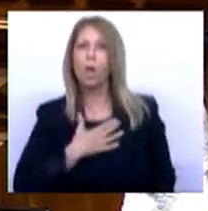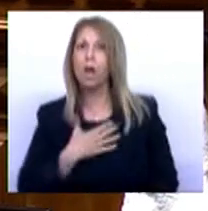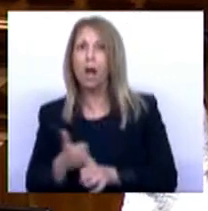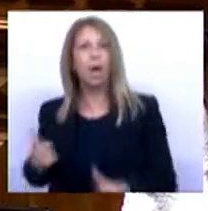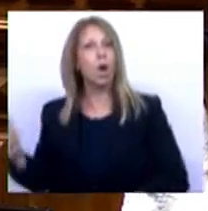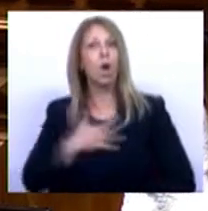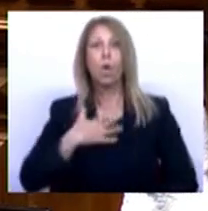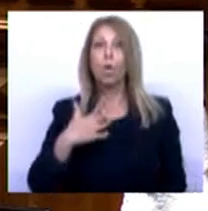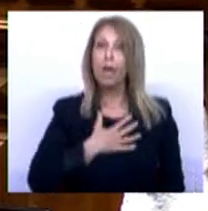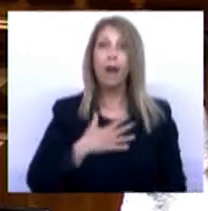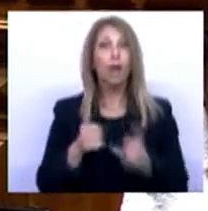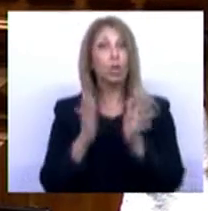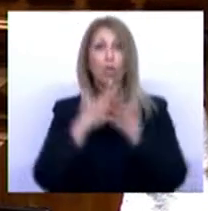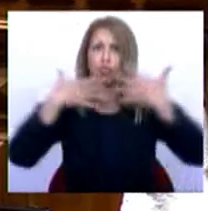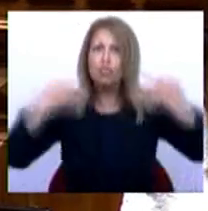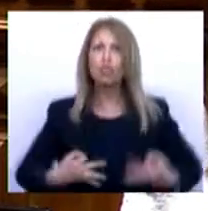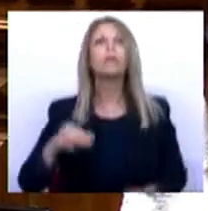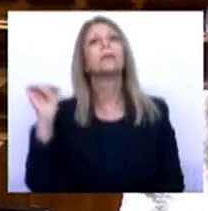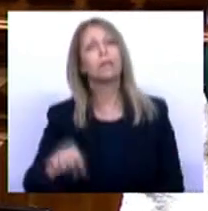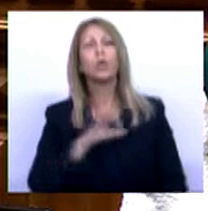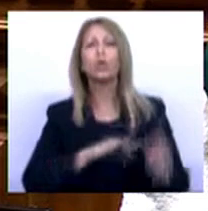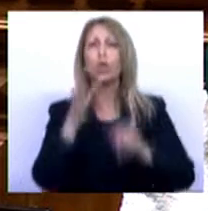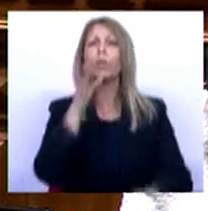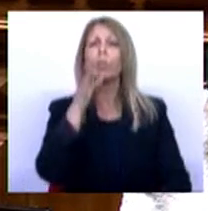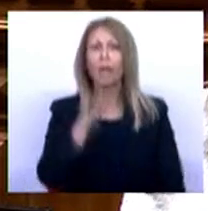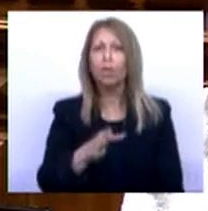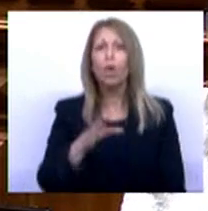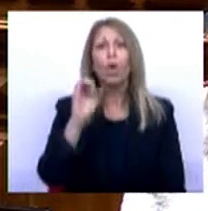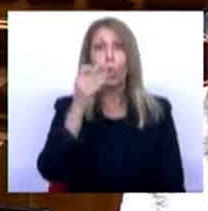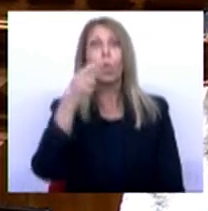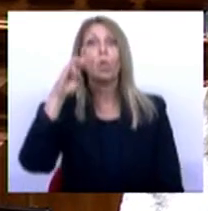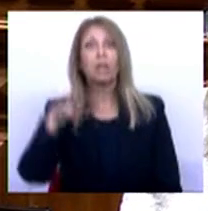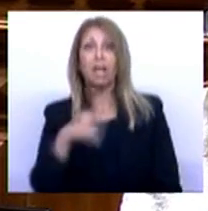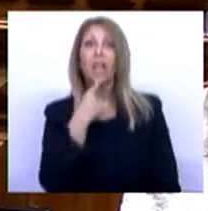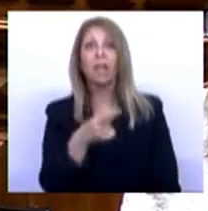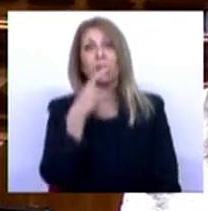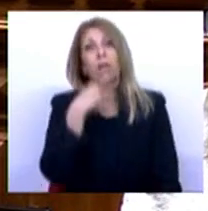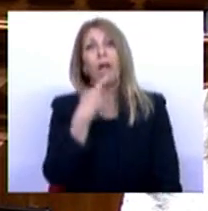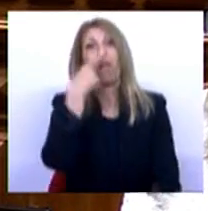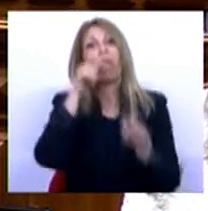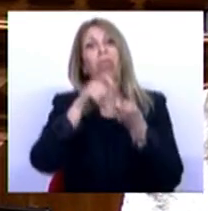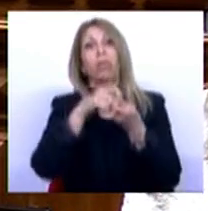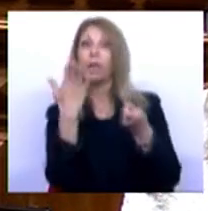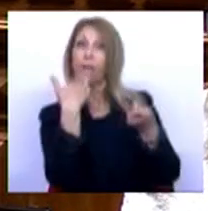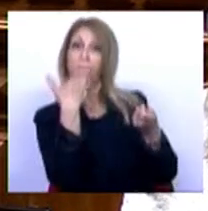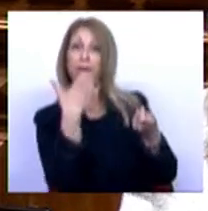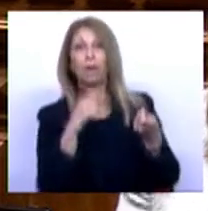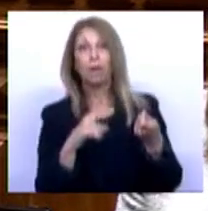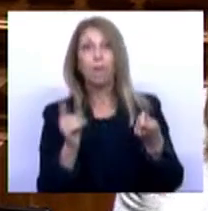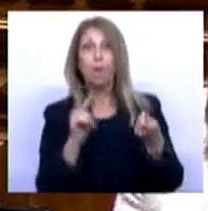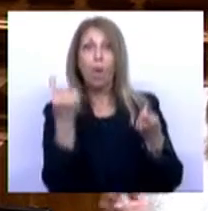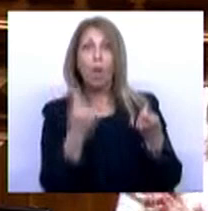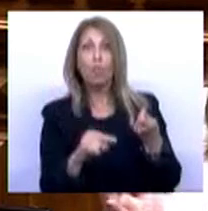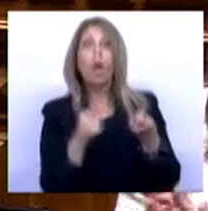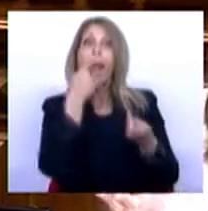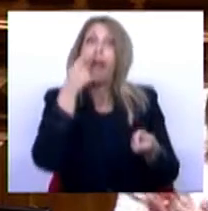Diz o Sr. Deputado Coutrinho de Figueiredo que será pequenino. É pequenino, mas é para todos. Não é apenas para alguns, nem servimos nenhumas clientelas